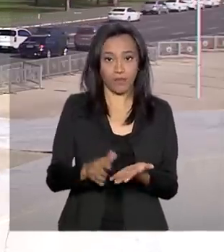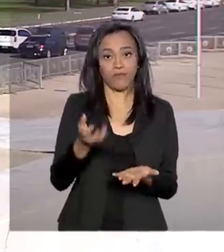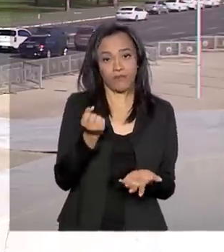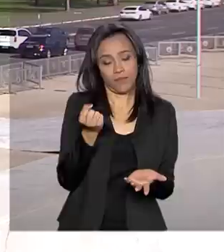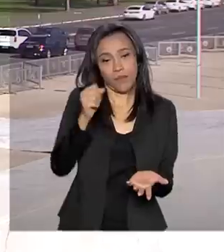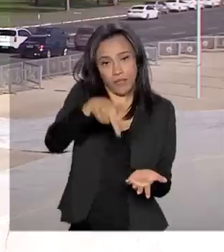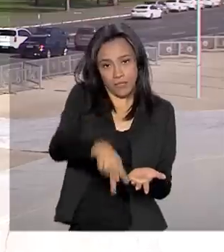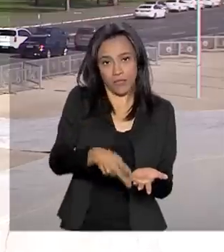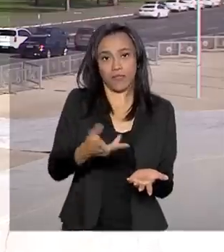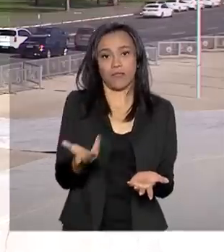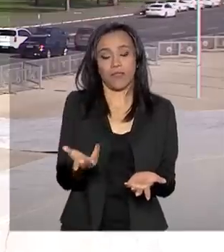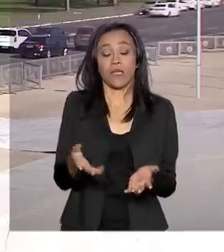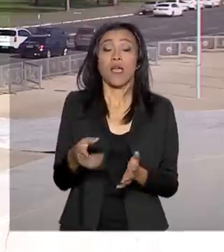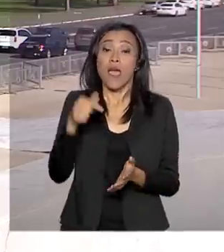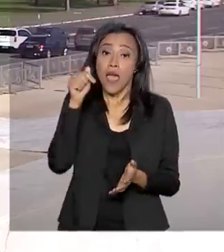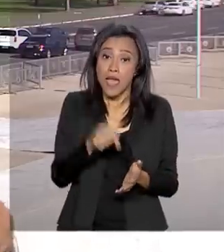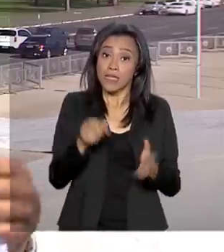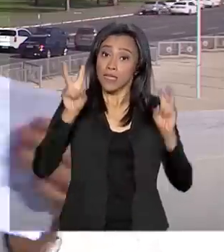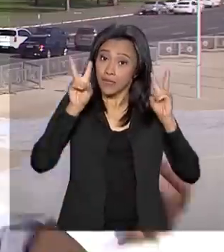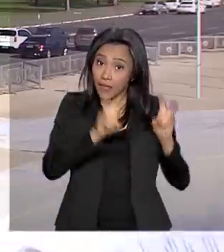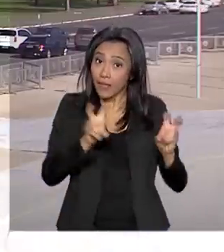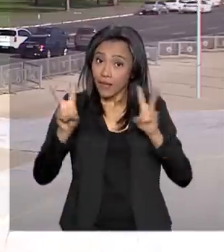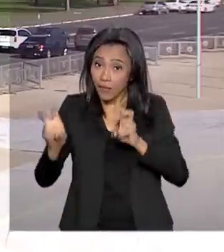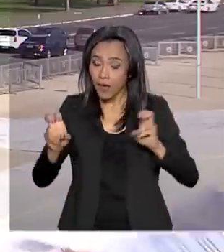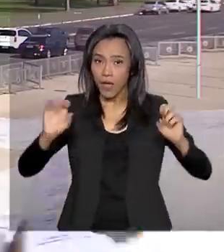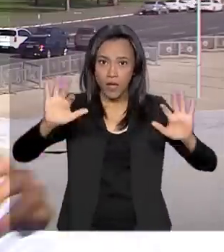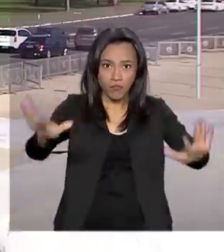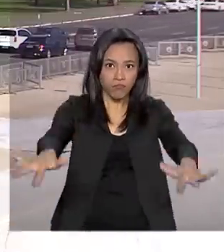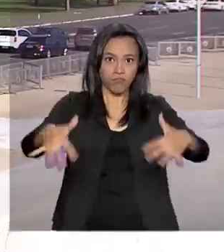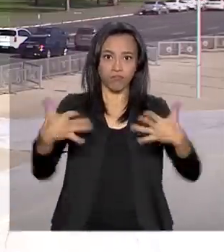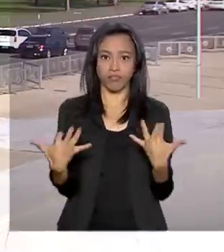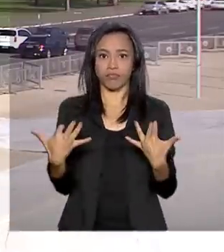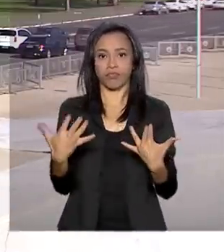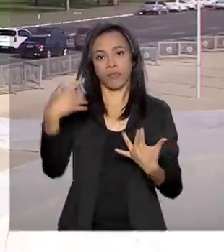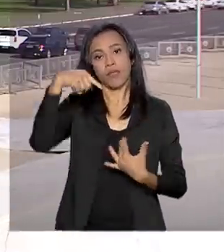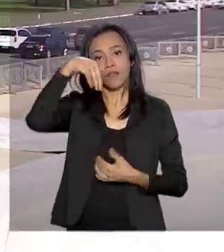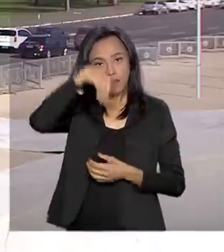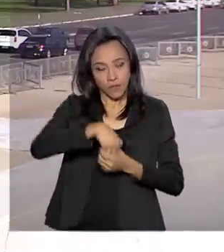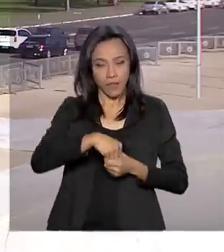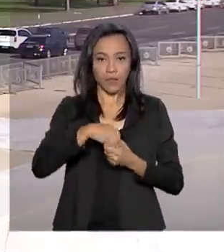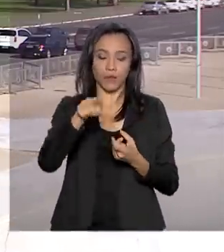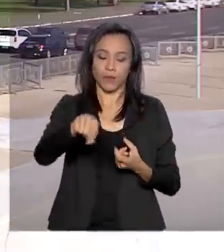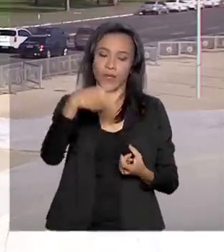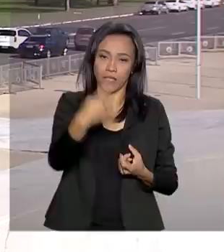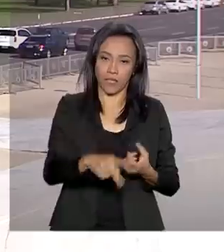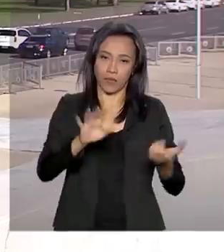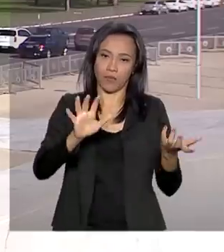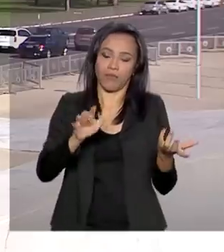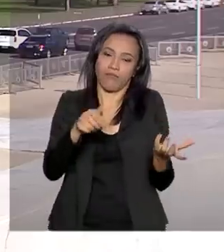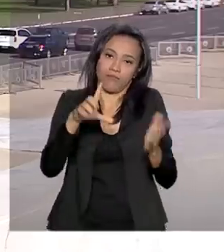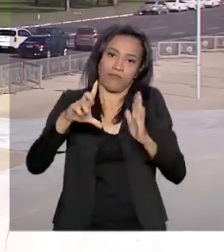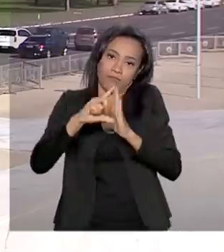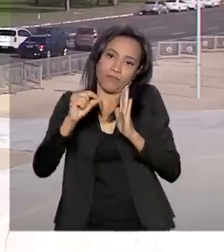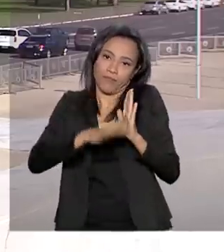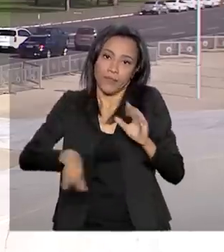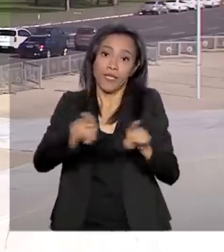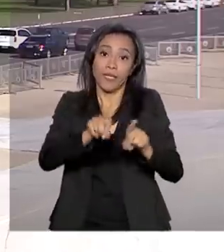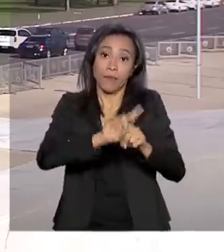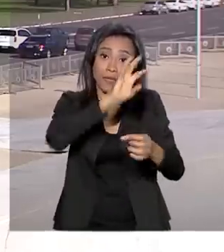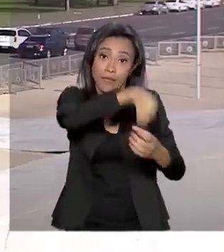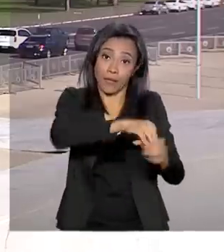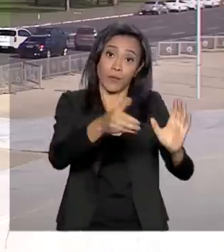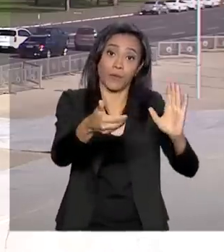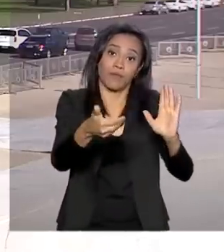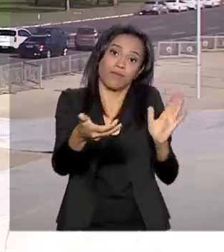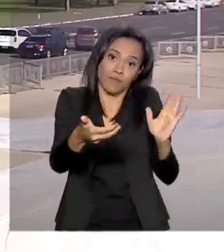gente sabe que essa pauta é a de maior visibilidade tanto aqui do Palácio do Planalto quanto do Congresso Nacional, então é natural que essas articulações sigam